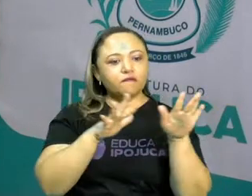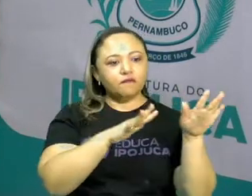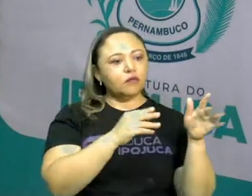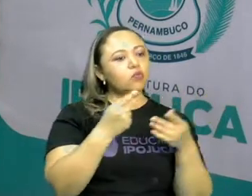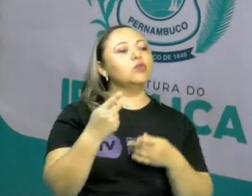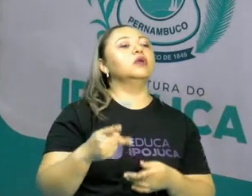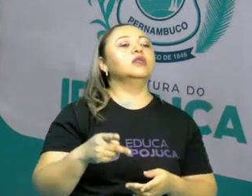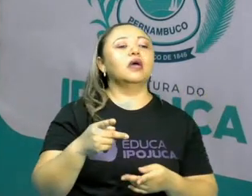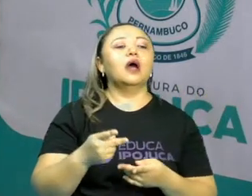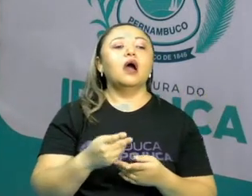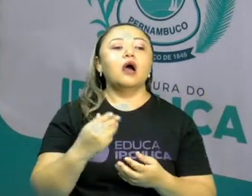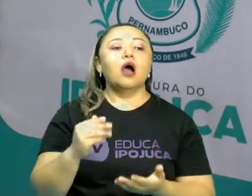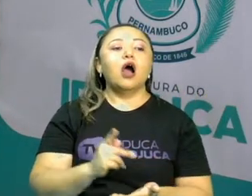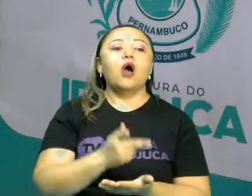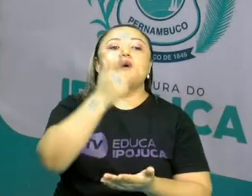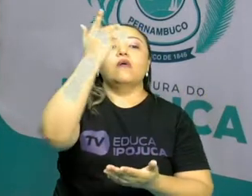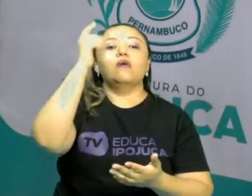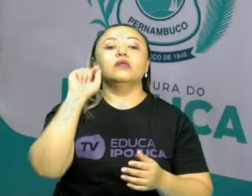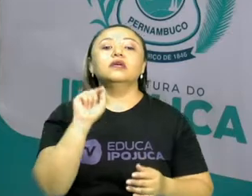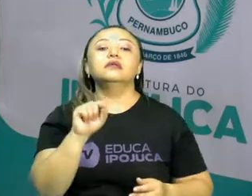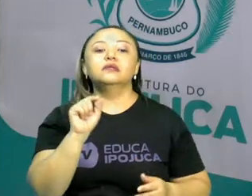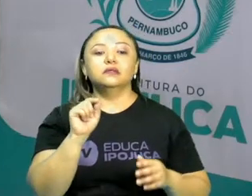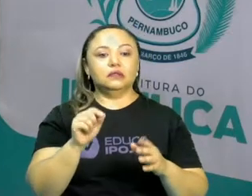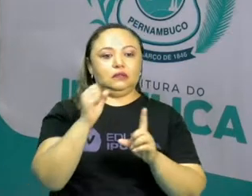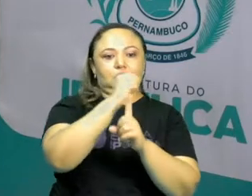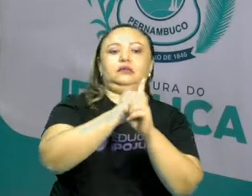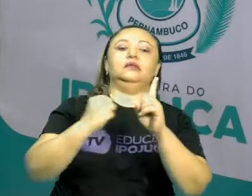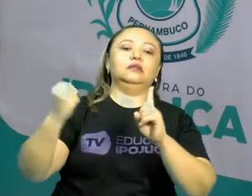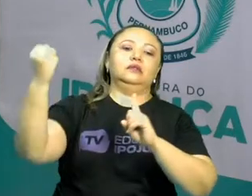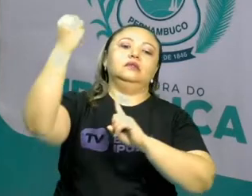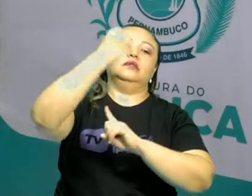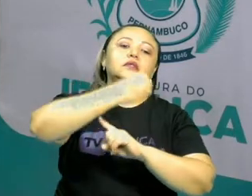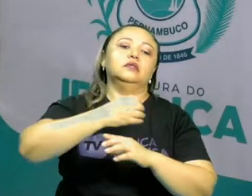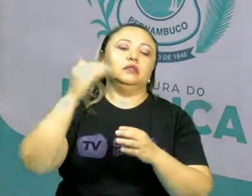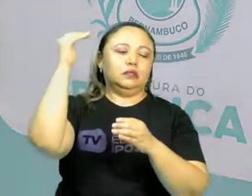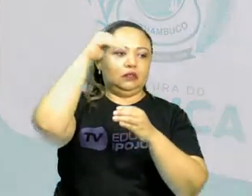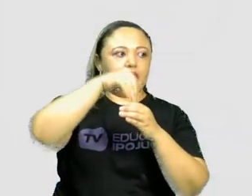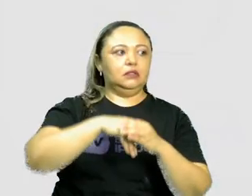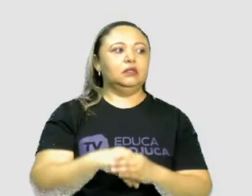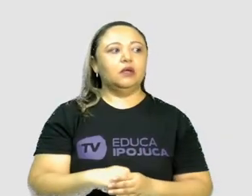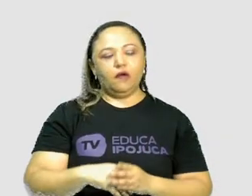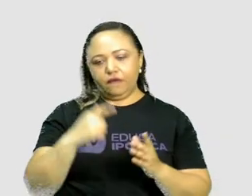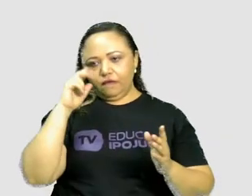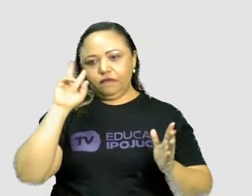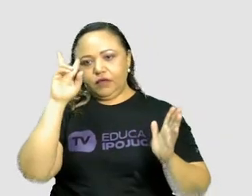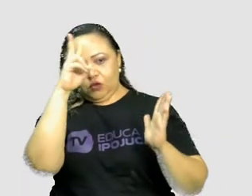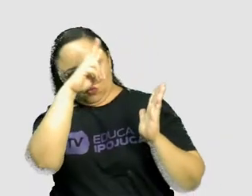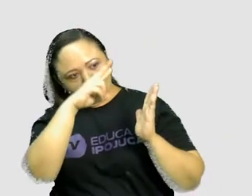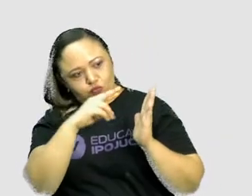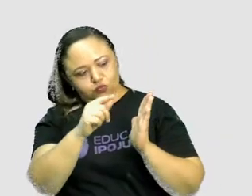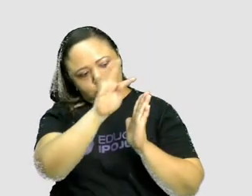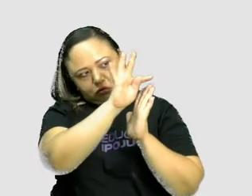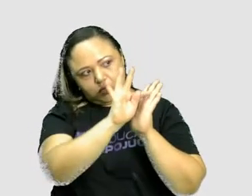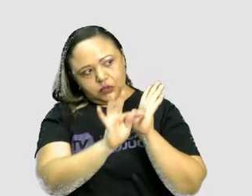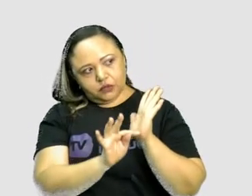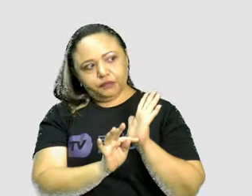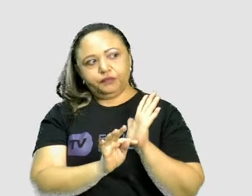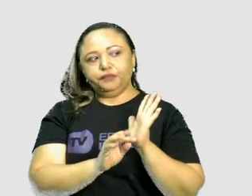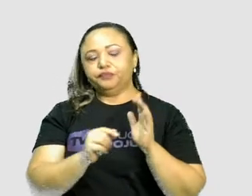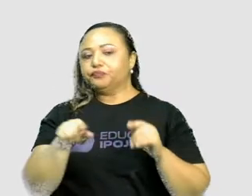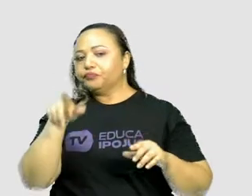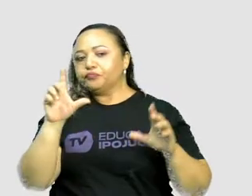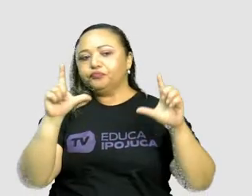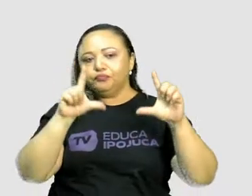criticando, ironizando, ok? Então se liga aí no texto, olha só, tem aí uma